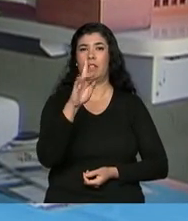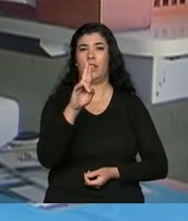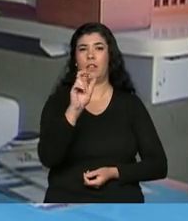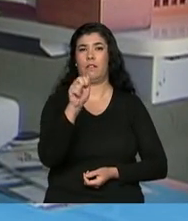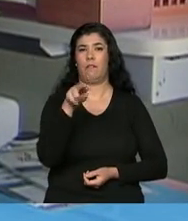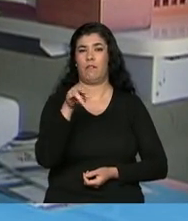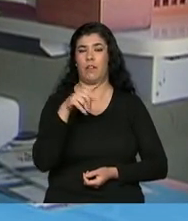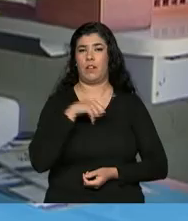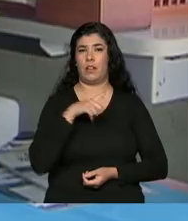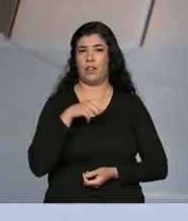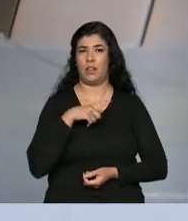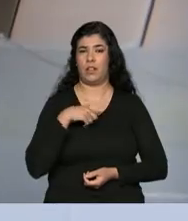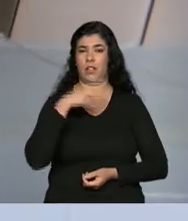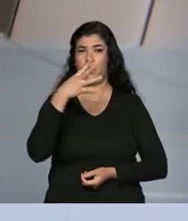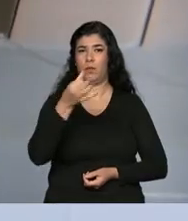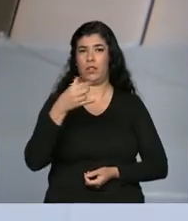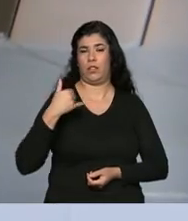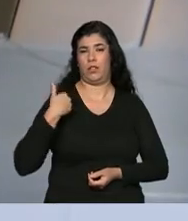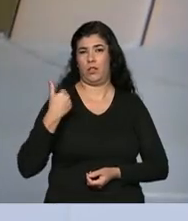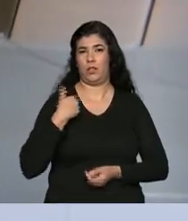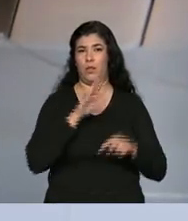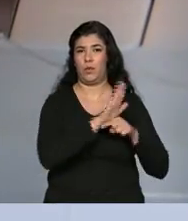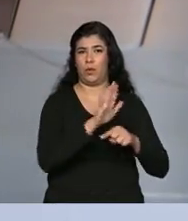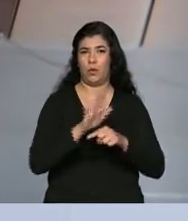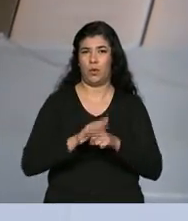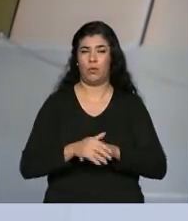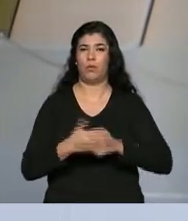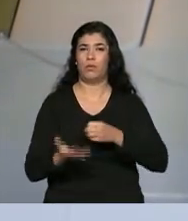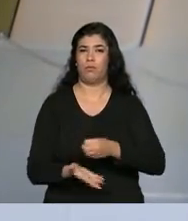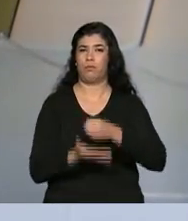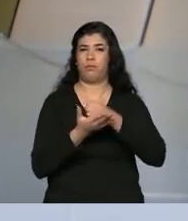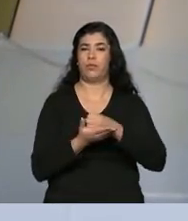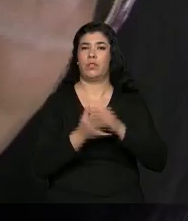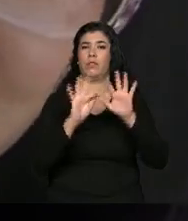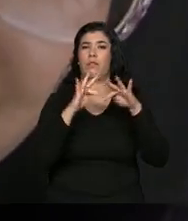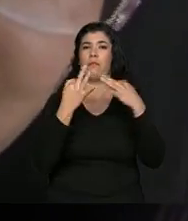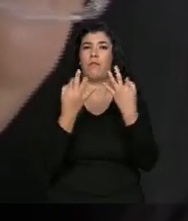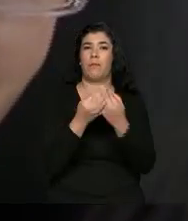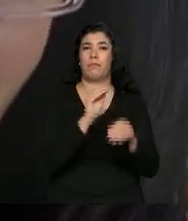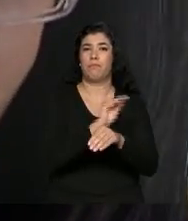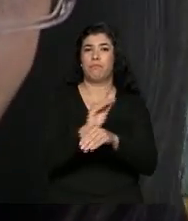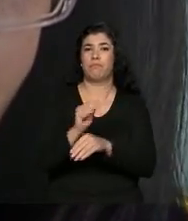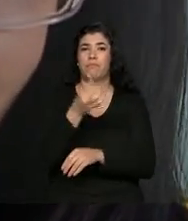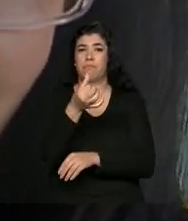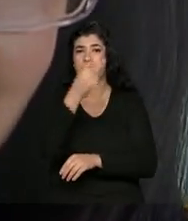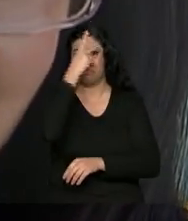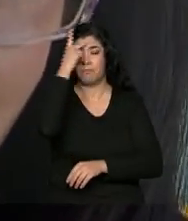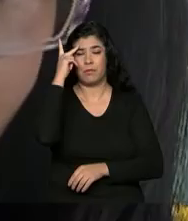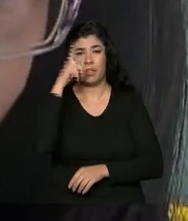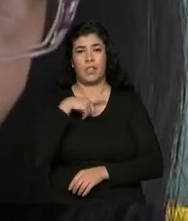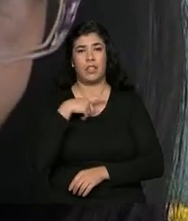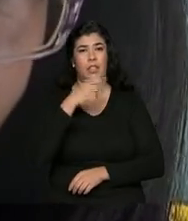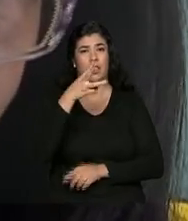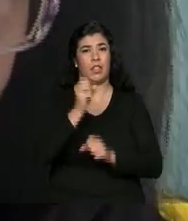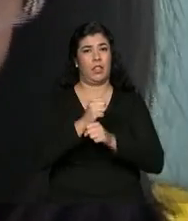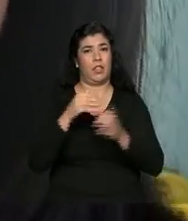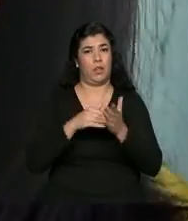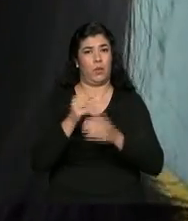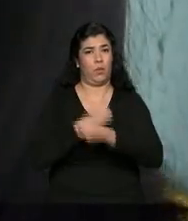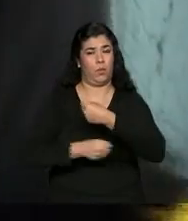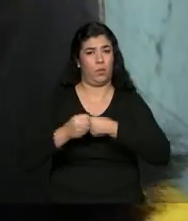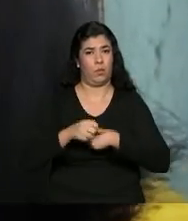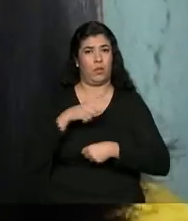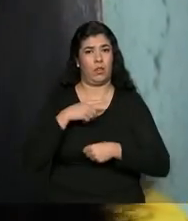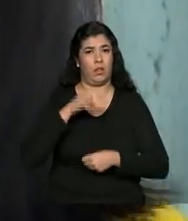artesã de 46 anos que ajuda no sustento da família de seis pessoas. Dona Francisca se formalizou há três anos como